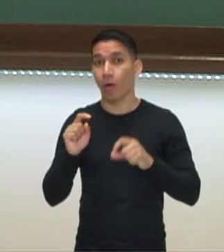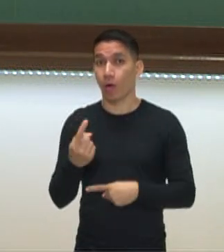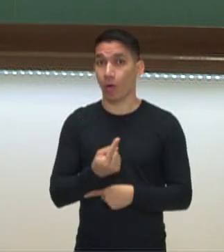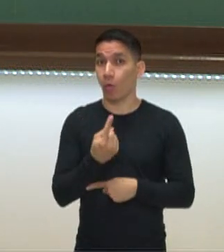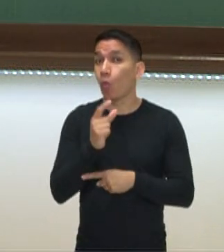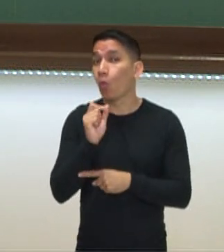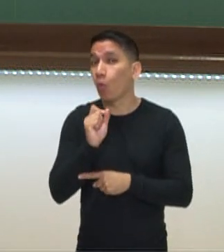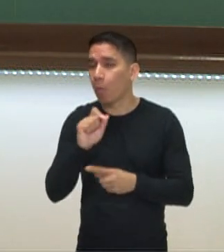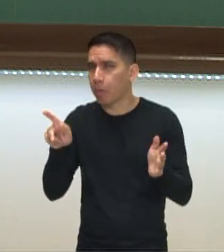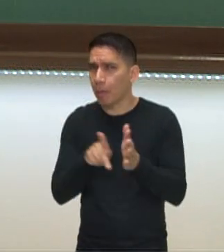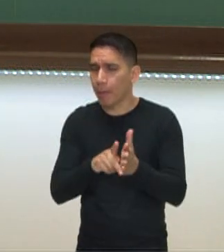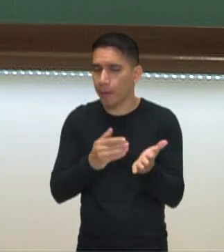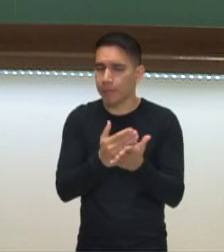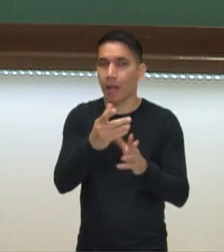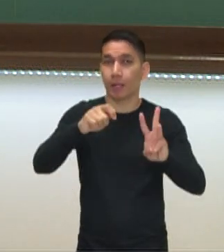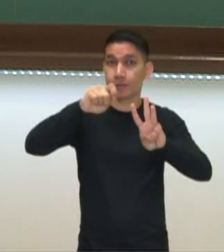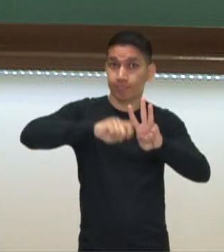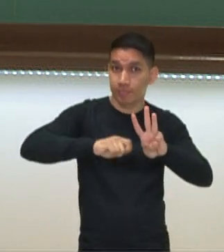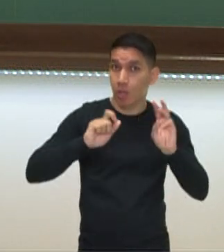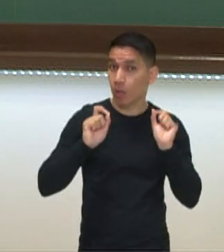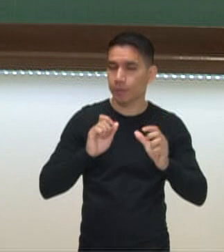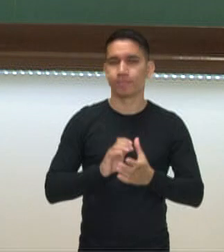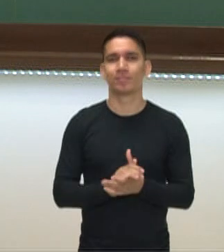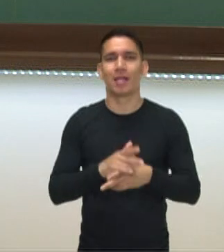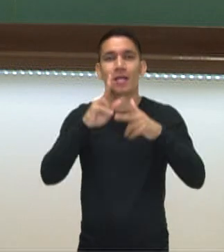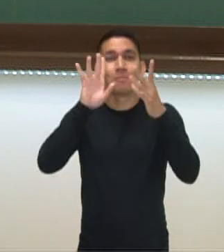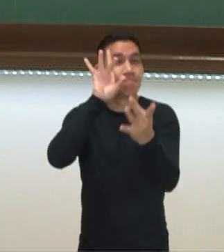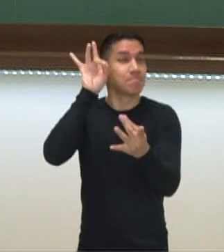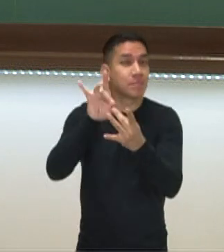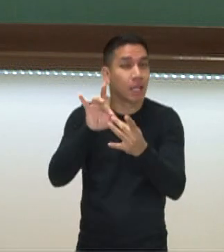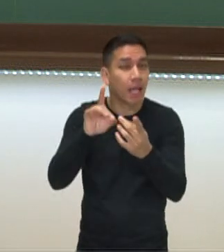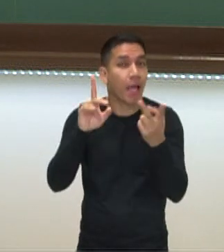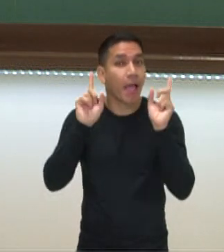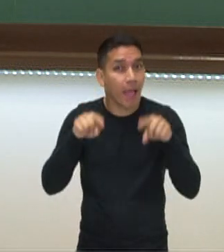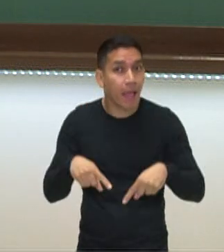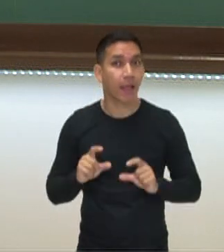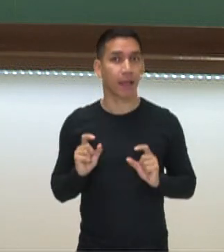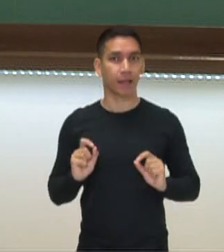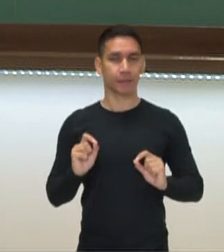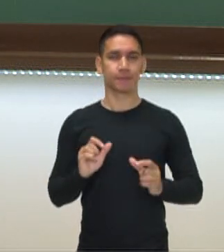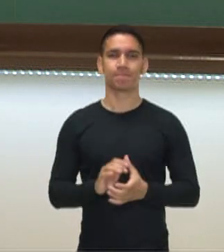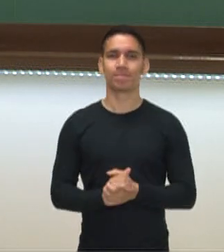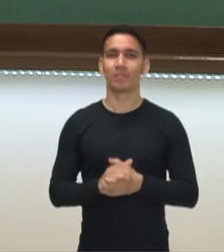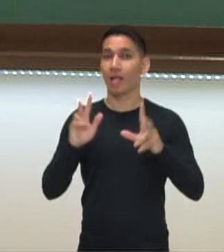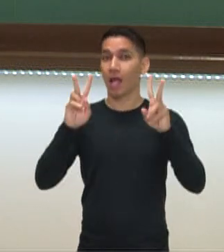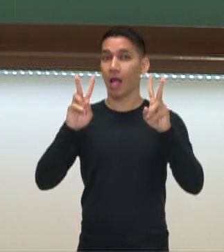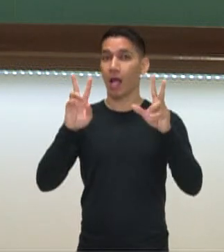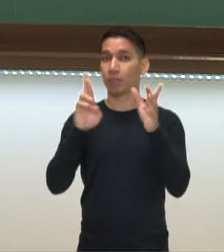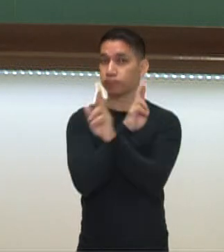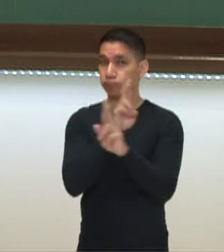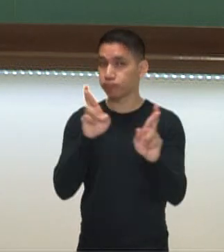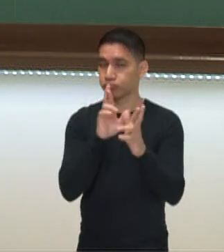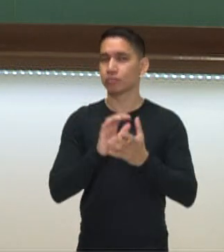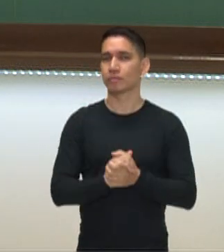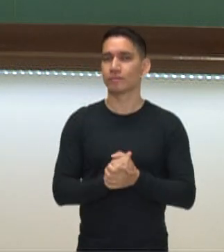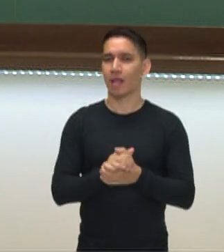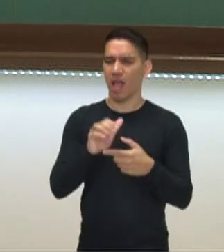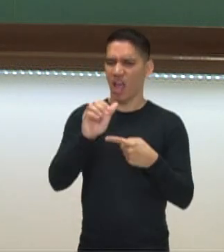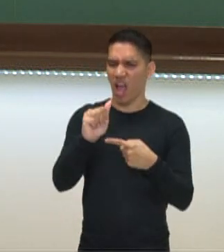desse trimestre e vamos falar hoje especificamente nesse aprofundamento a respeito de